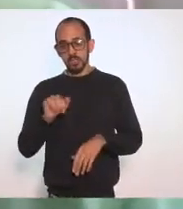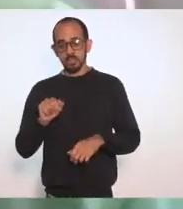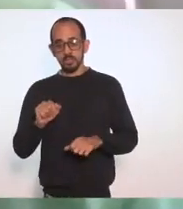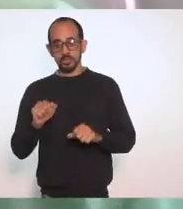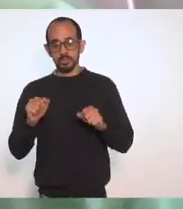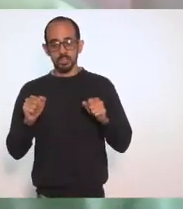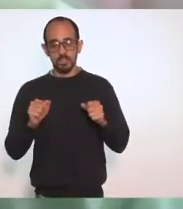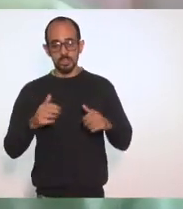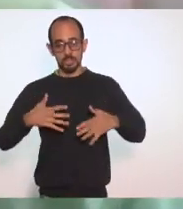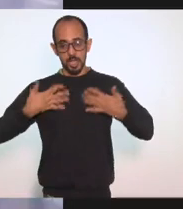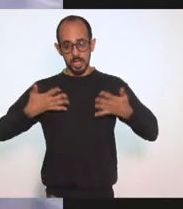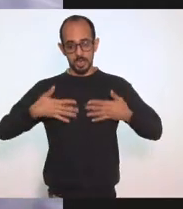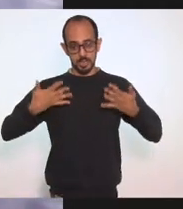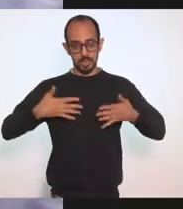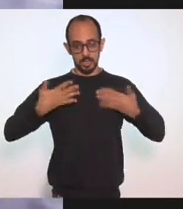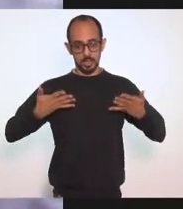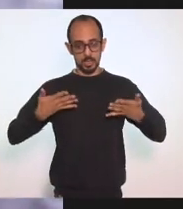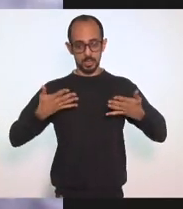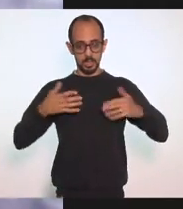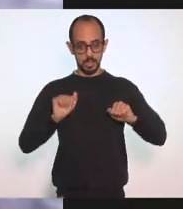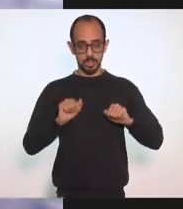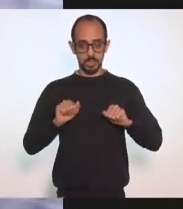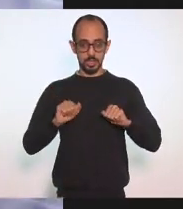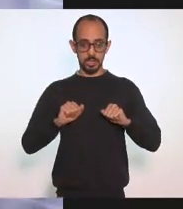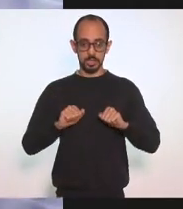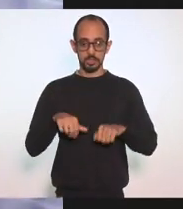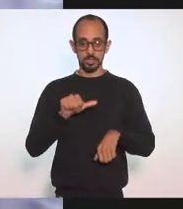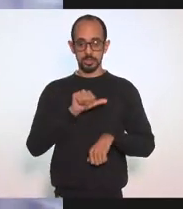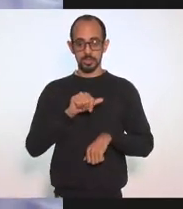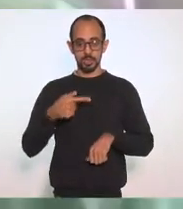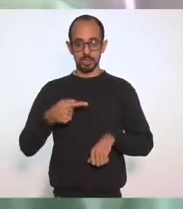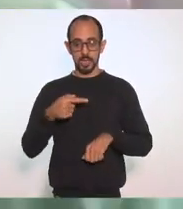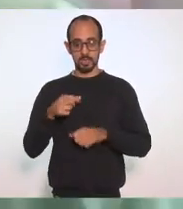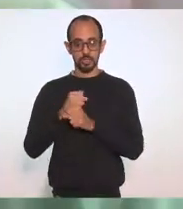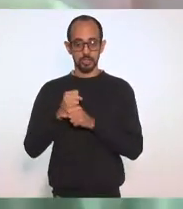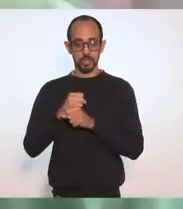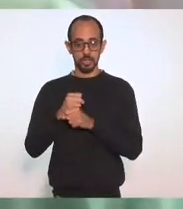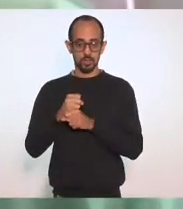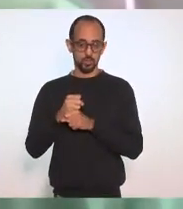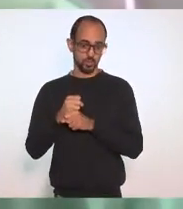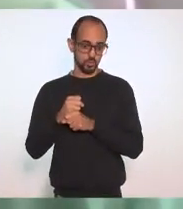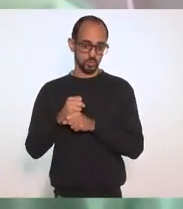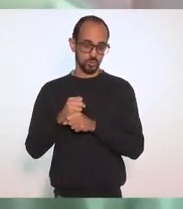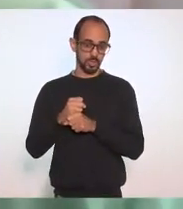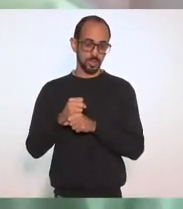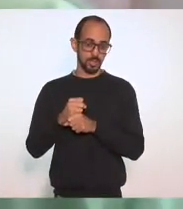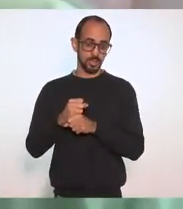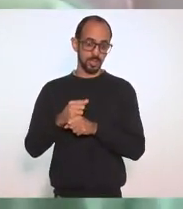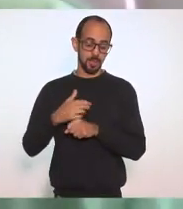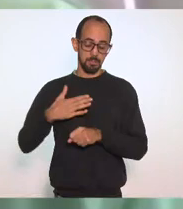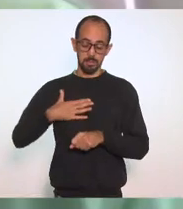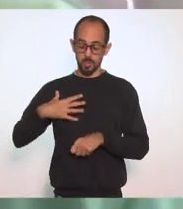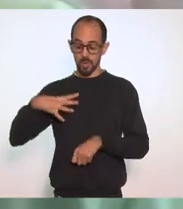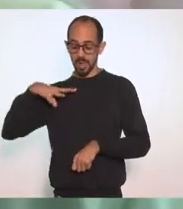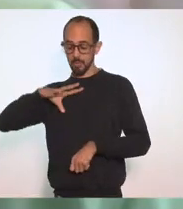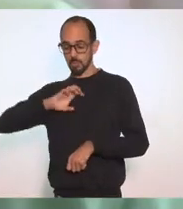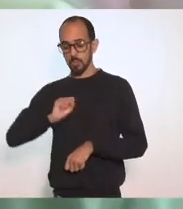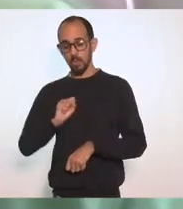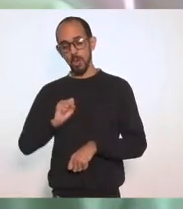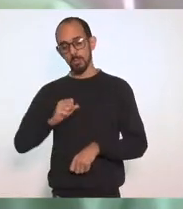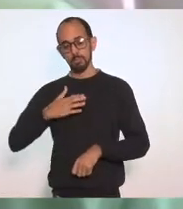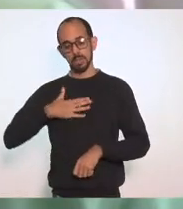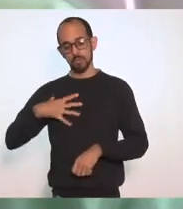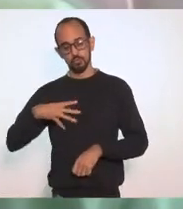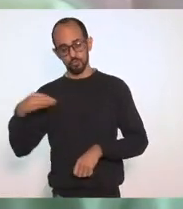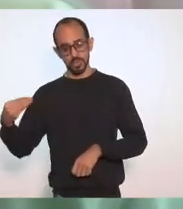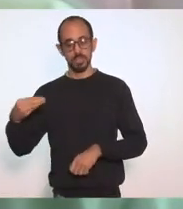relação A 17 anos atrás Do meu amor mais velho Que é a Paola Minha filha mais velha